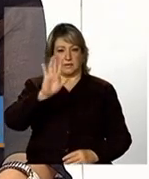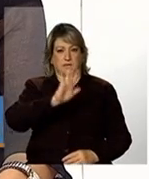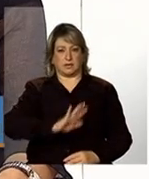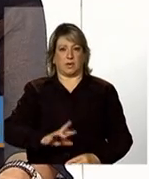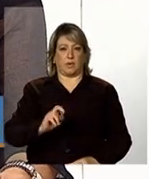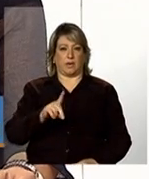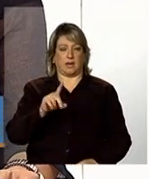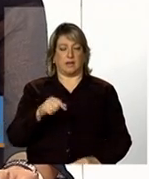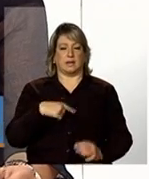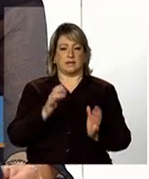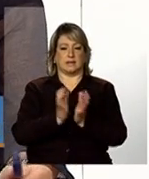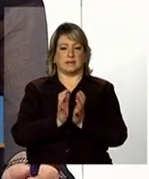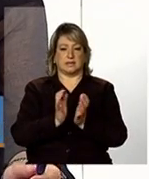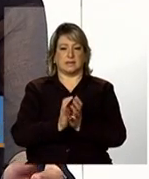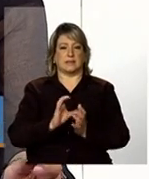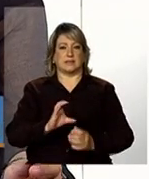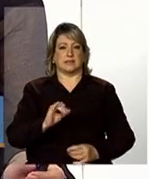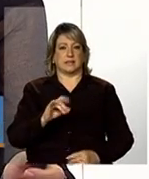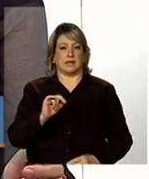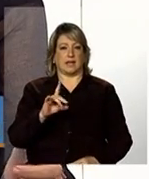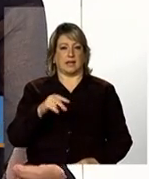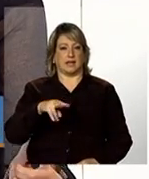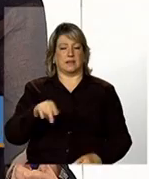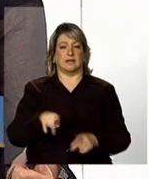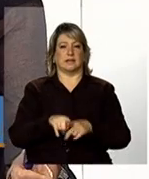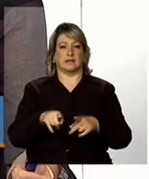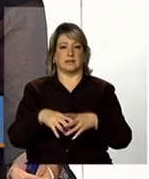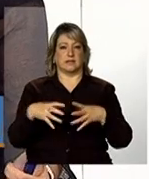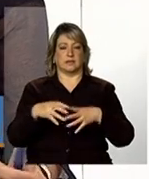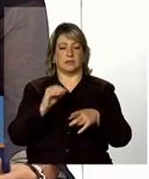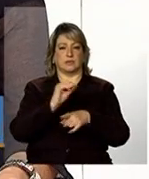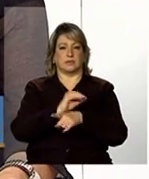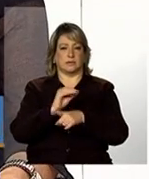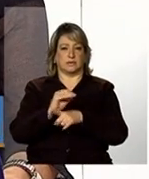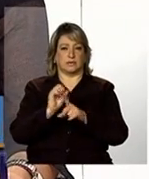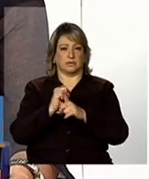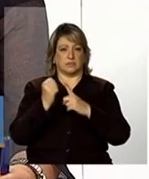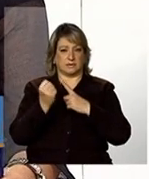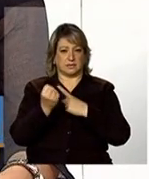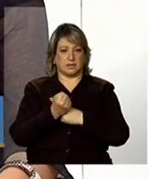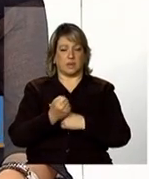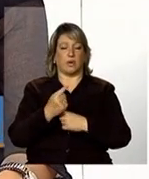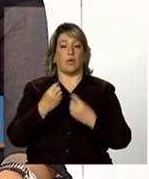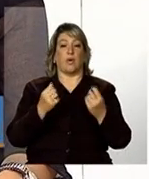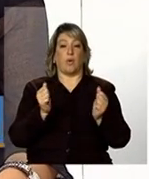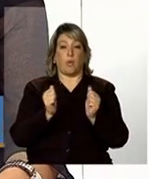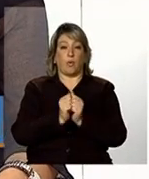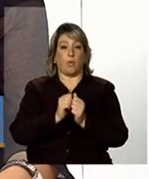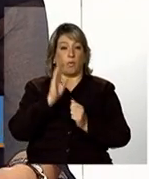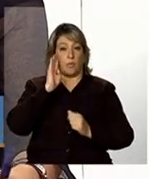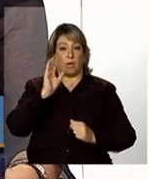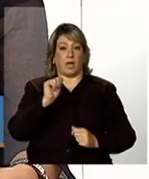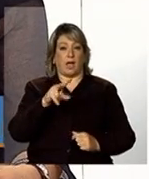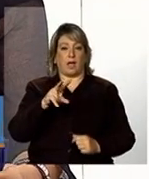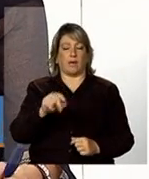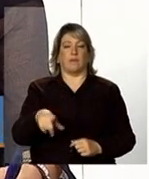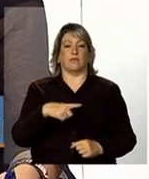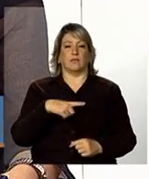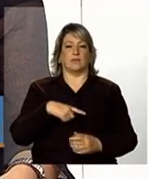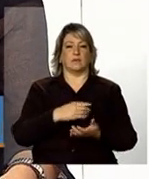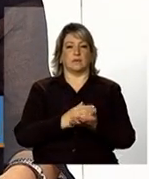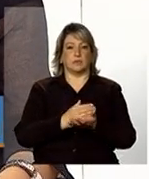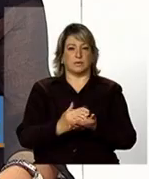cidadania e pela secretaria nacional de assistência social com o objetivo partindo do